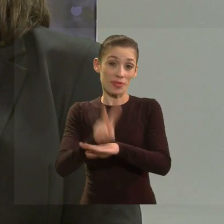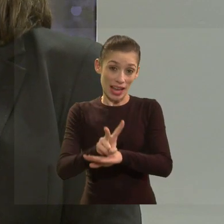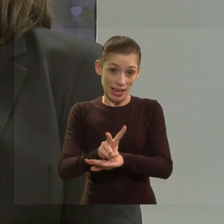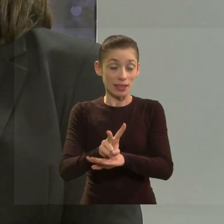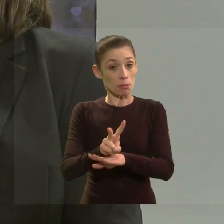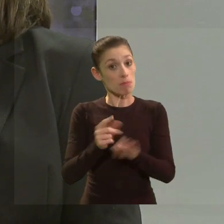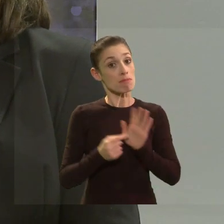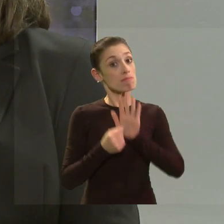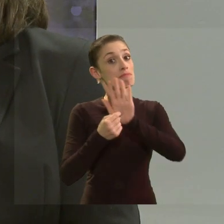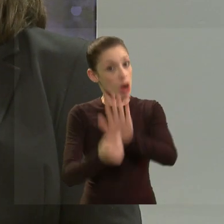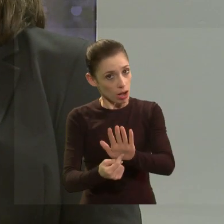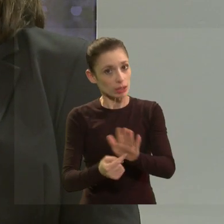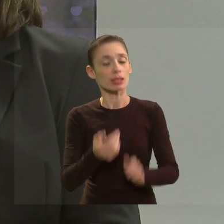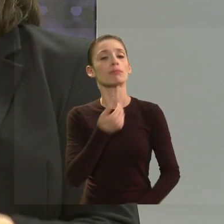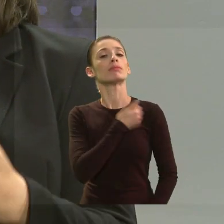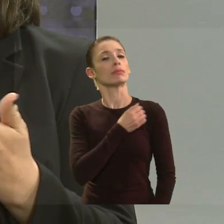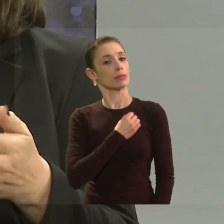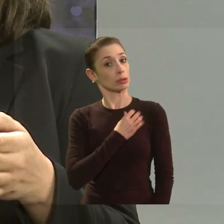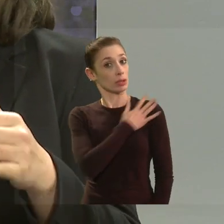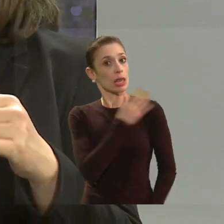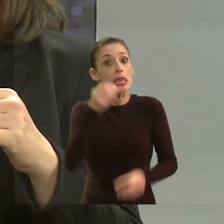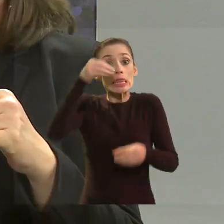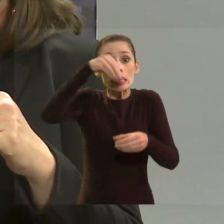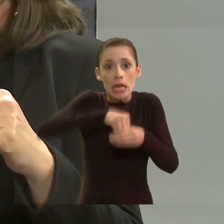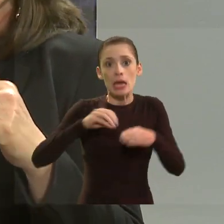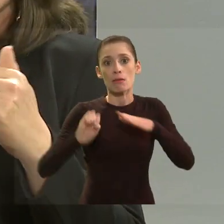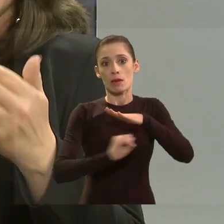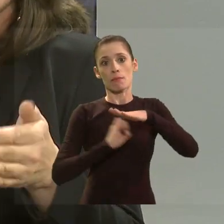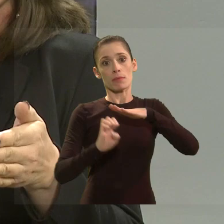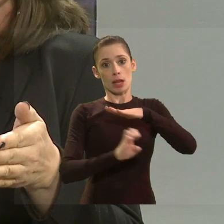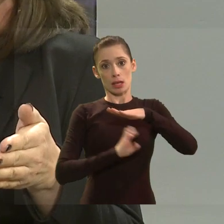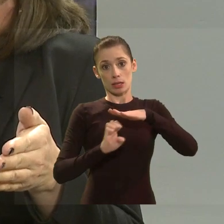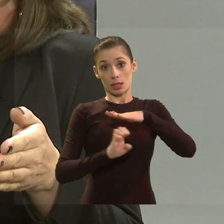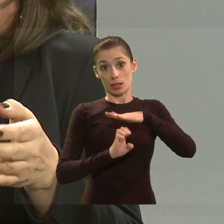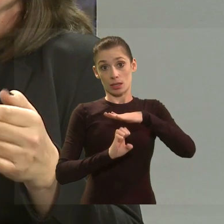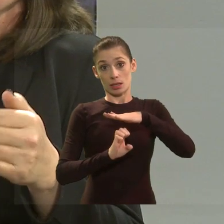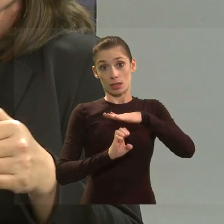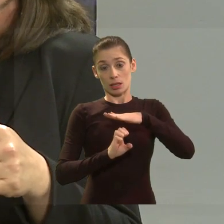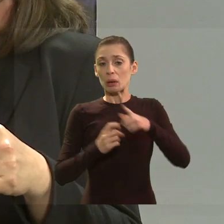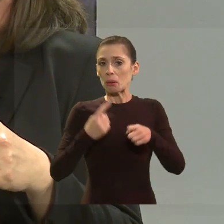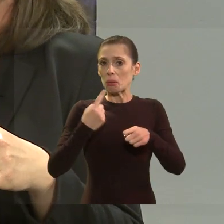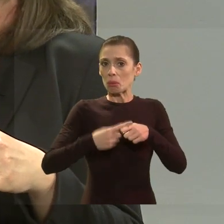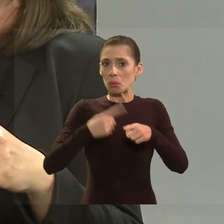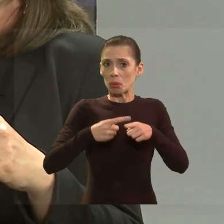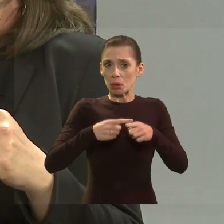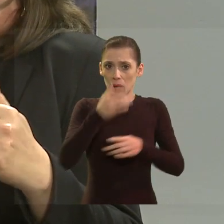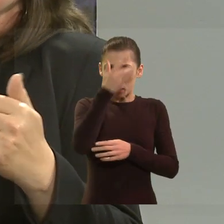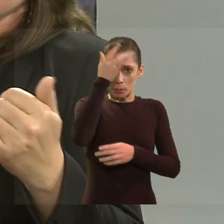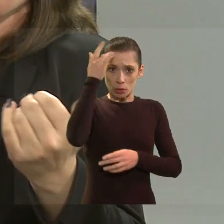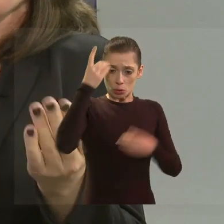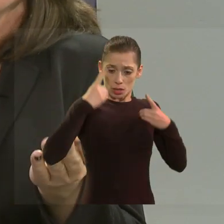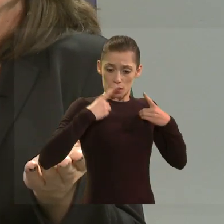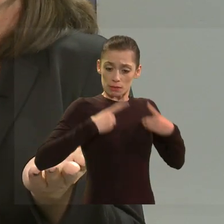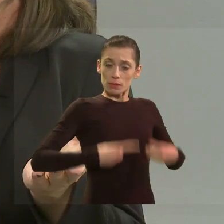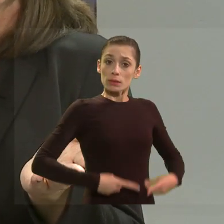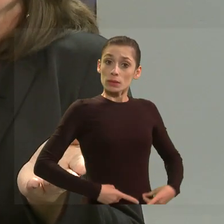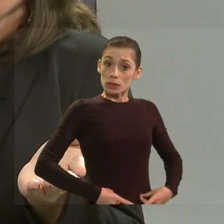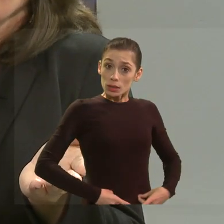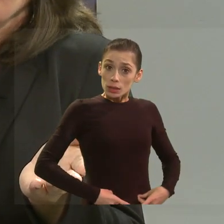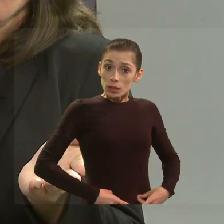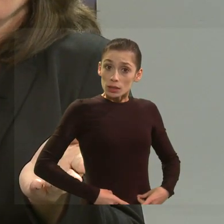sempre retorna para questão do preconceito, né, porque se entende que uma pessoa que tem uma deficiência, ela, você